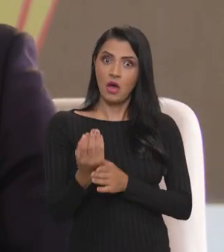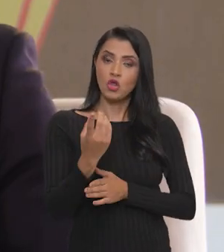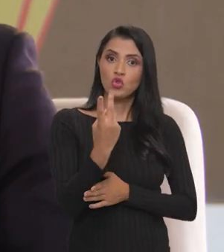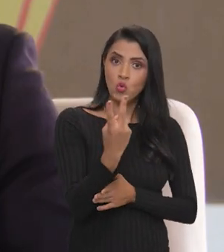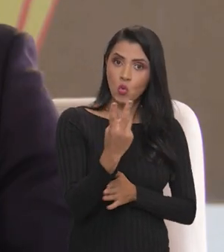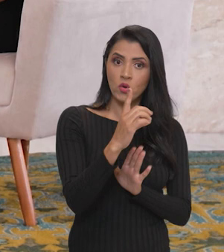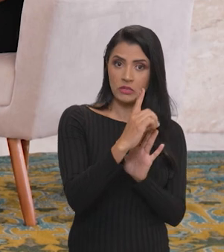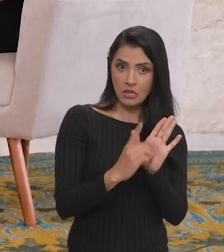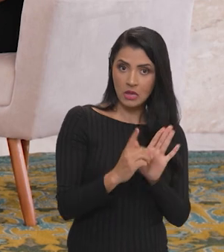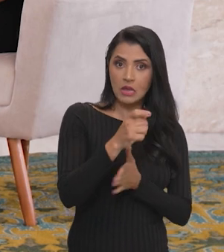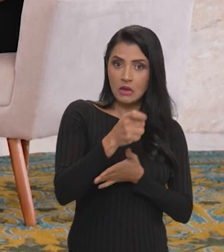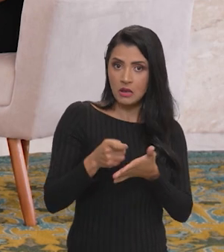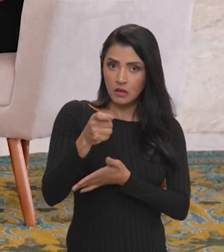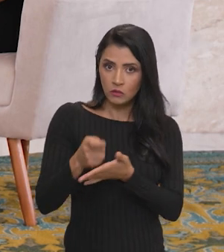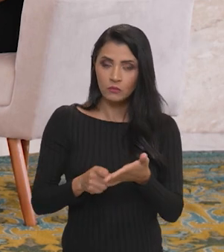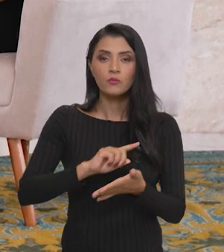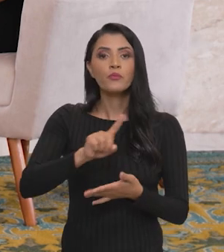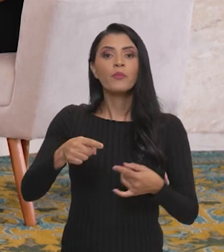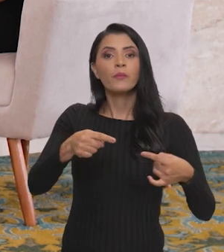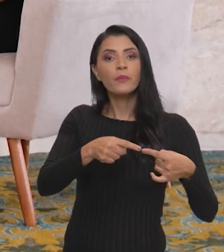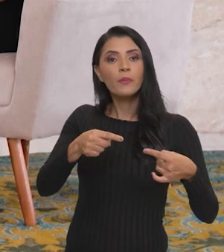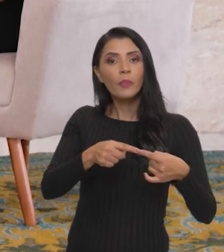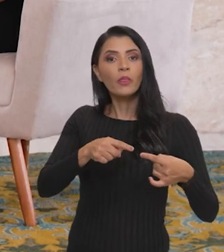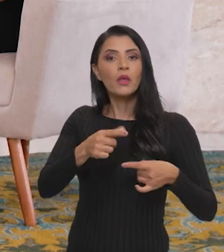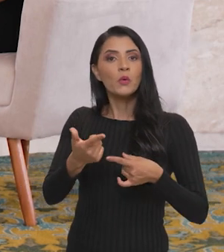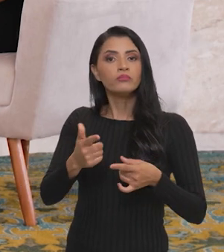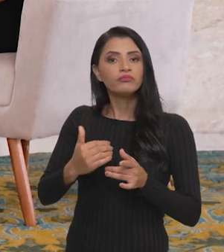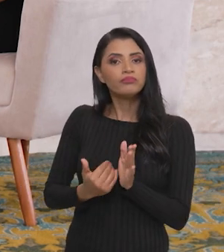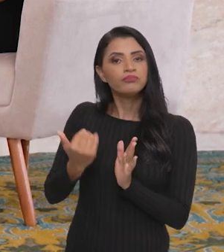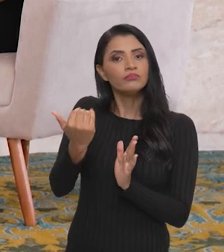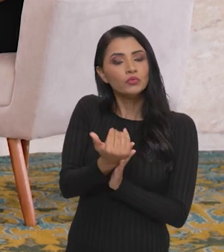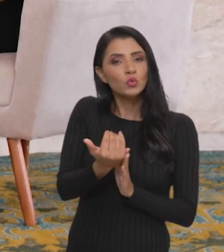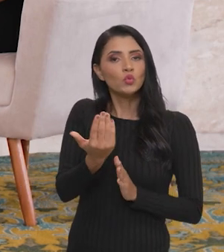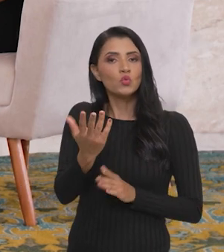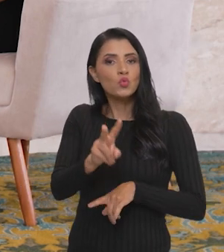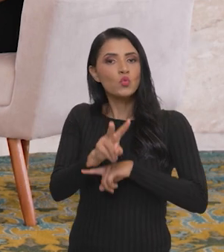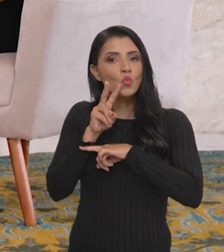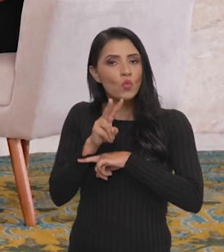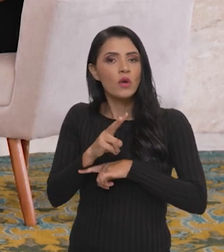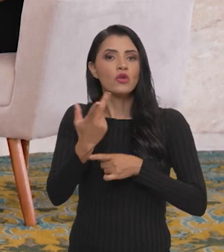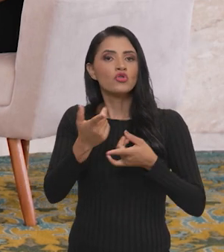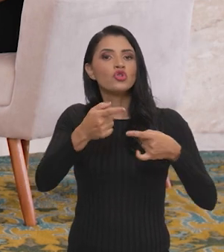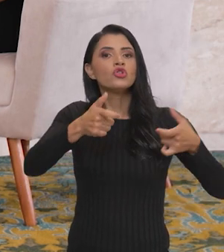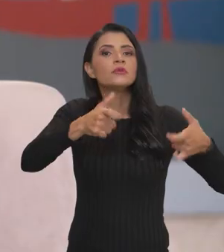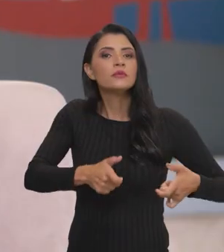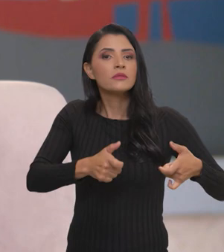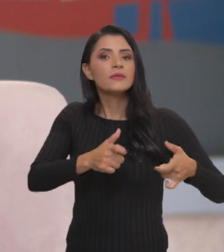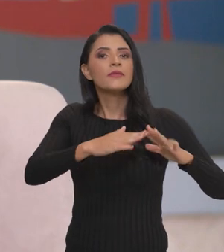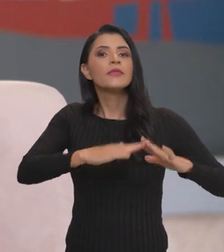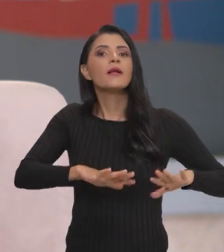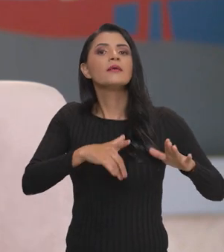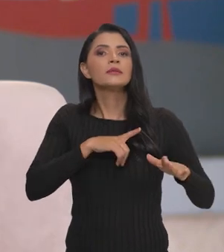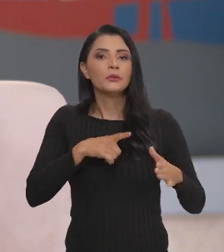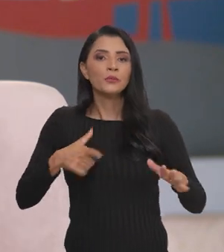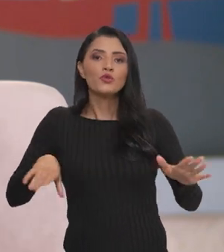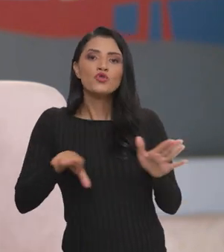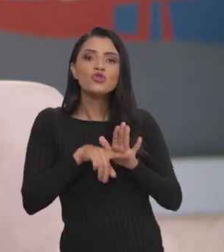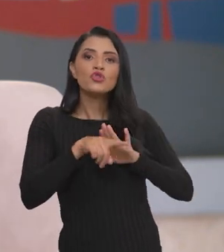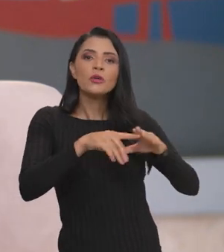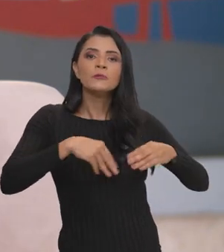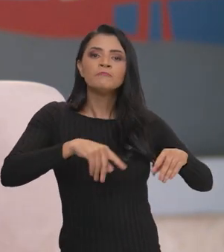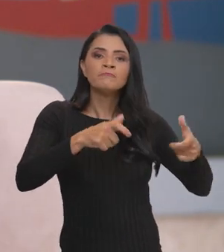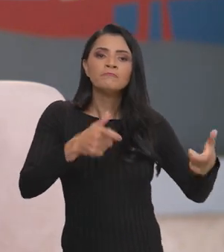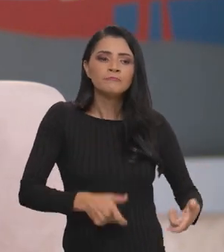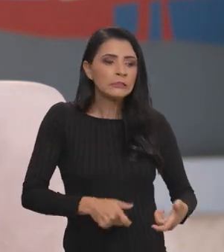decretos que têm um impacto muito importante. O primeiro foi o reajuste do crédito de instalação. Quando esse assentado chega na terra, ele